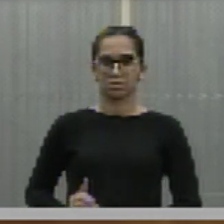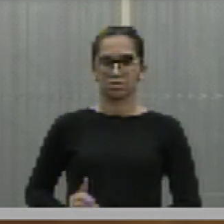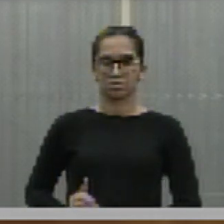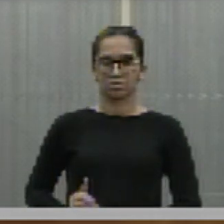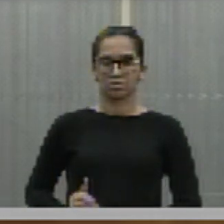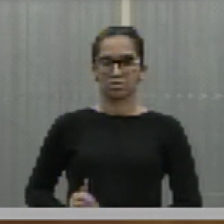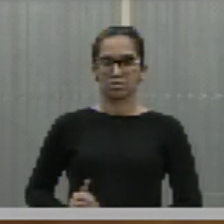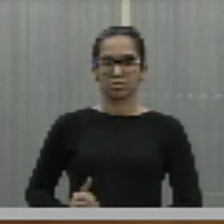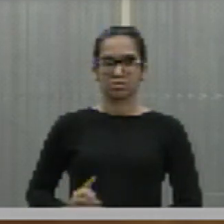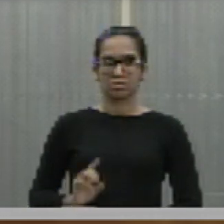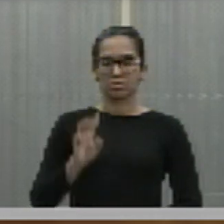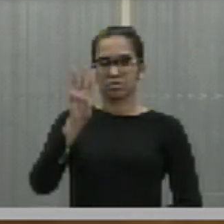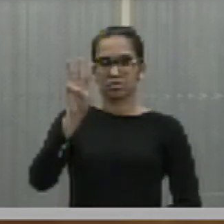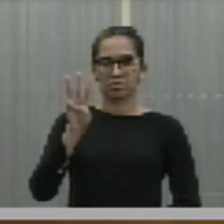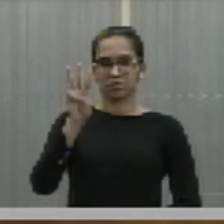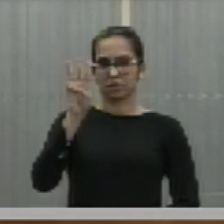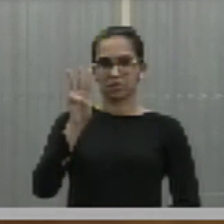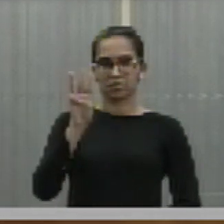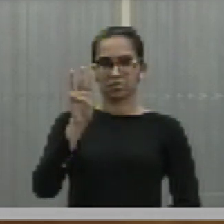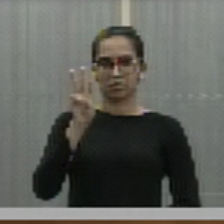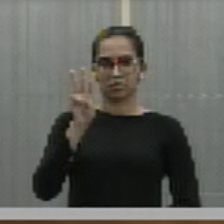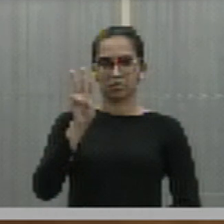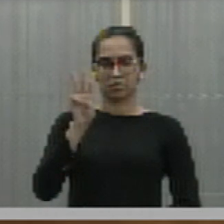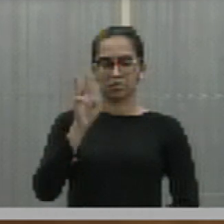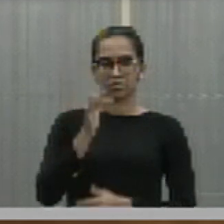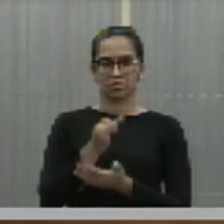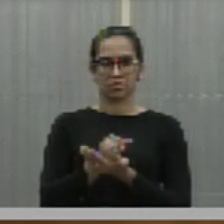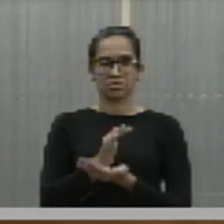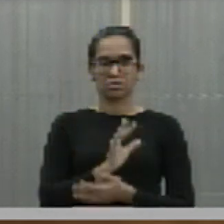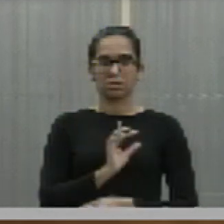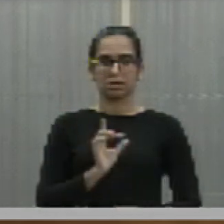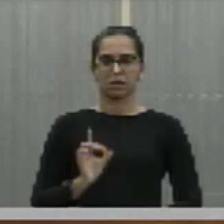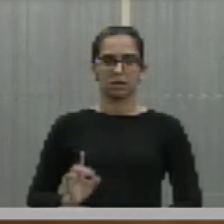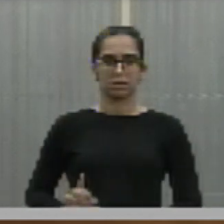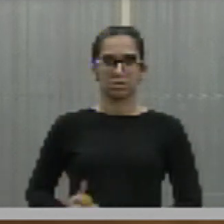Deputado Varton Lacerda, ausente.